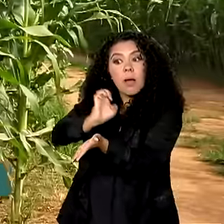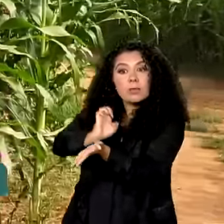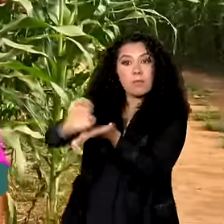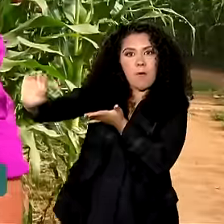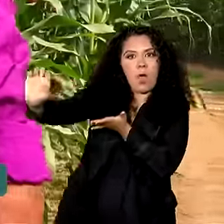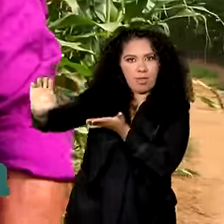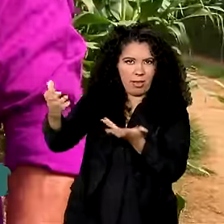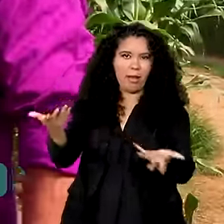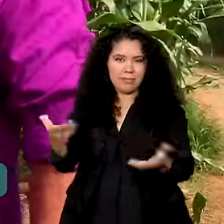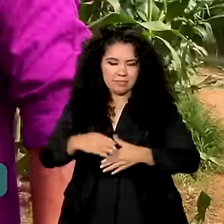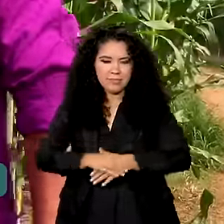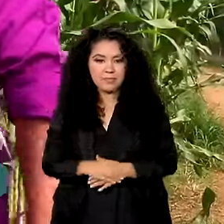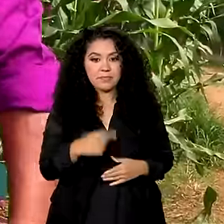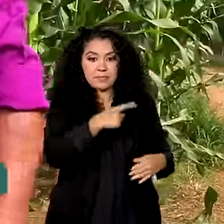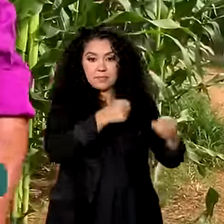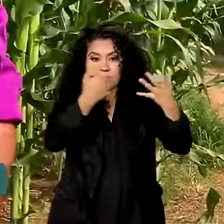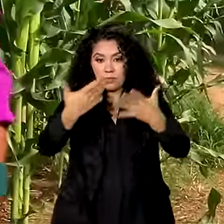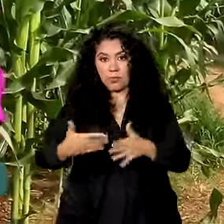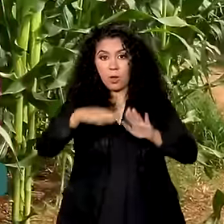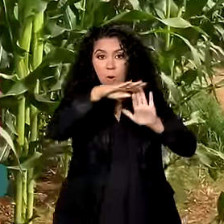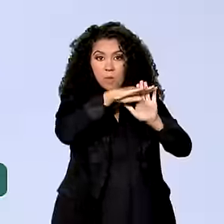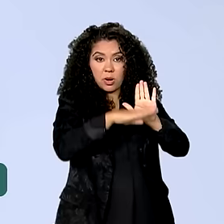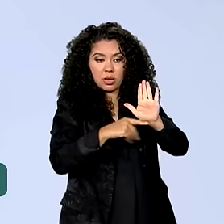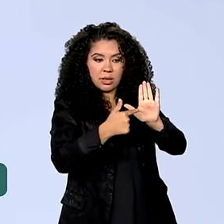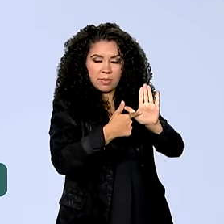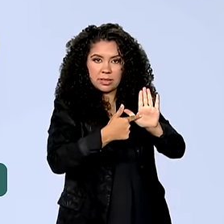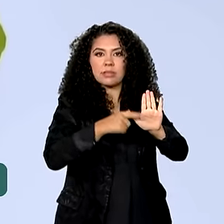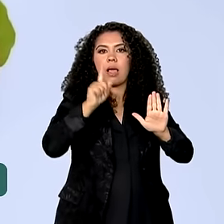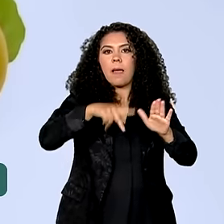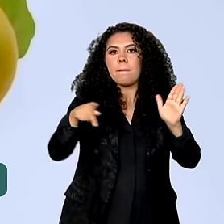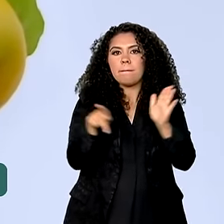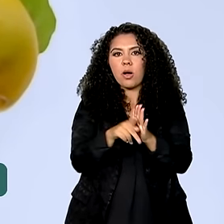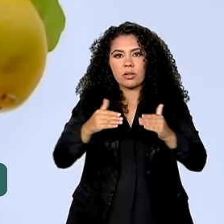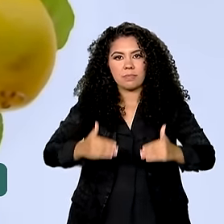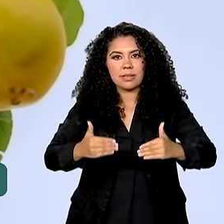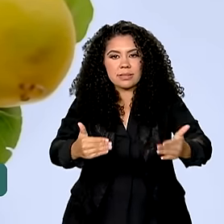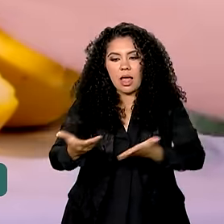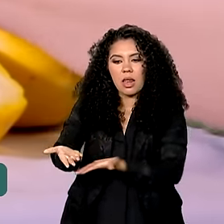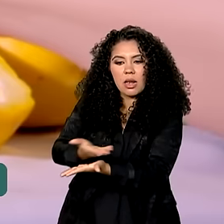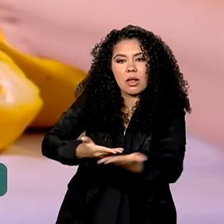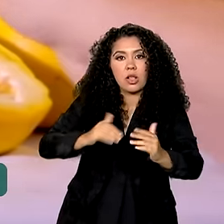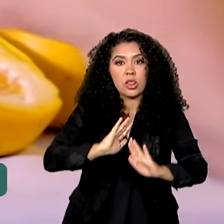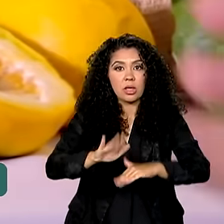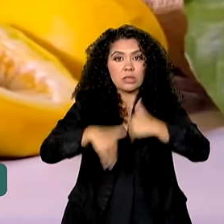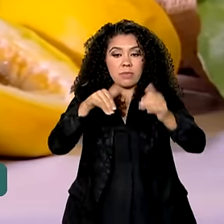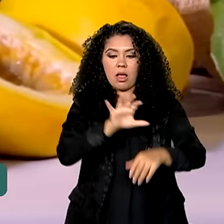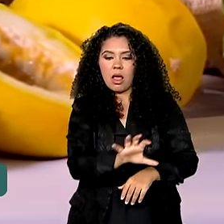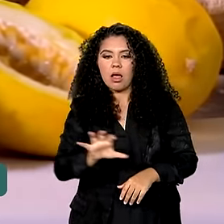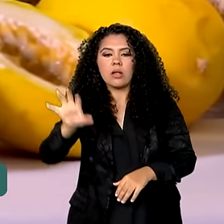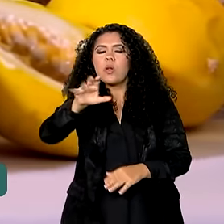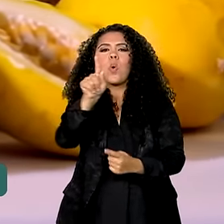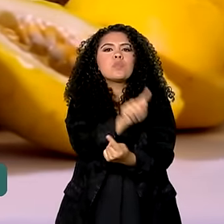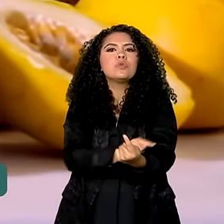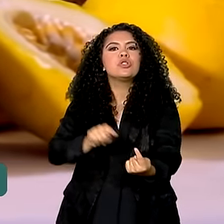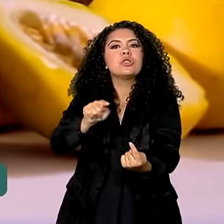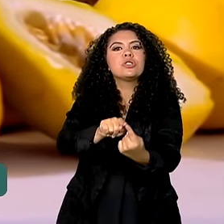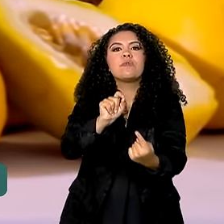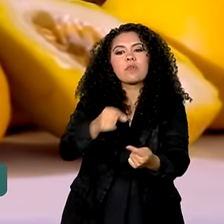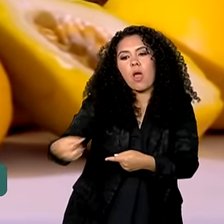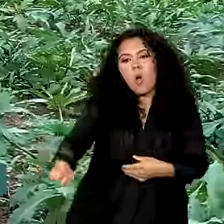O programa, coordenado pelo Ministério da Integração e do Desenvolvimento Regional, tem foco na inovação e